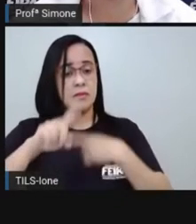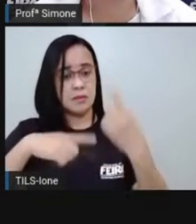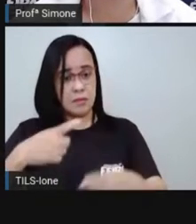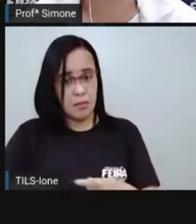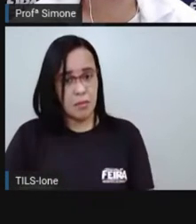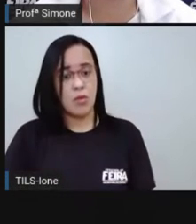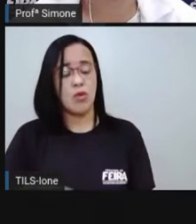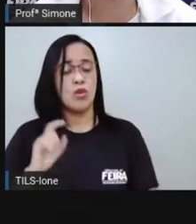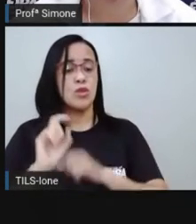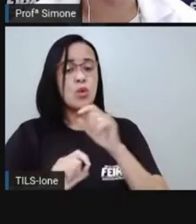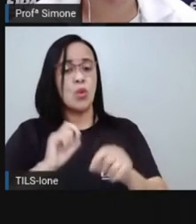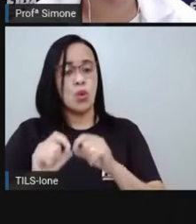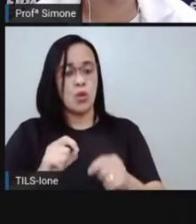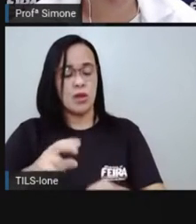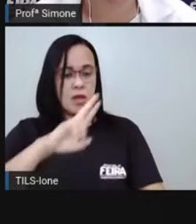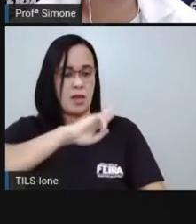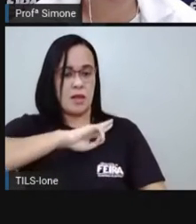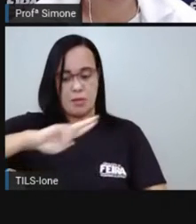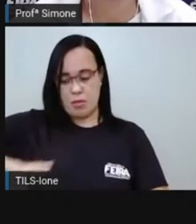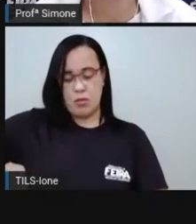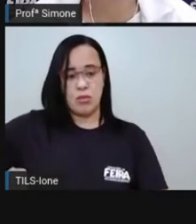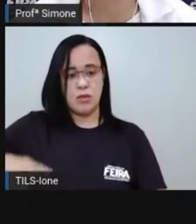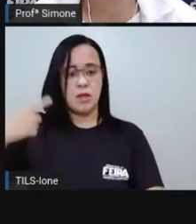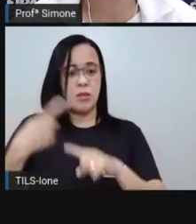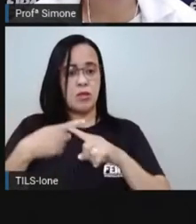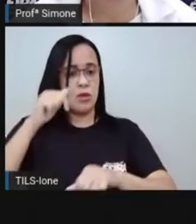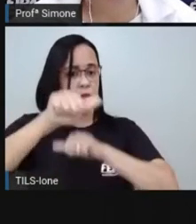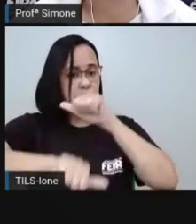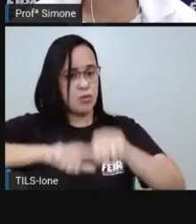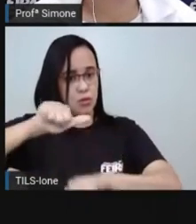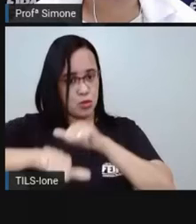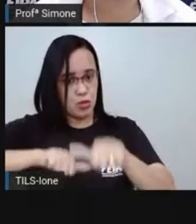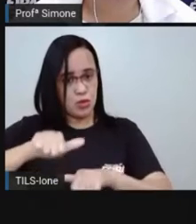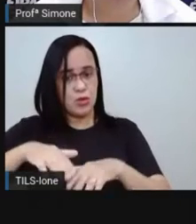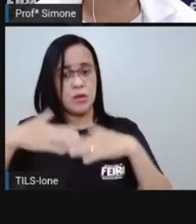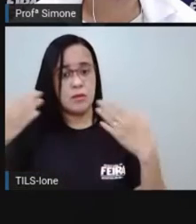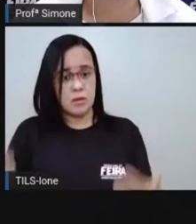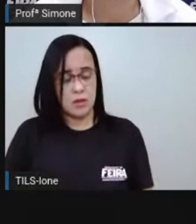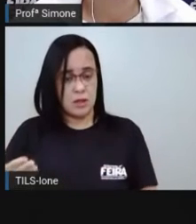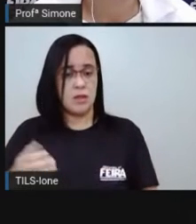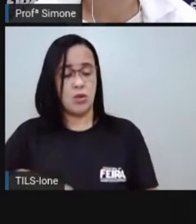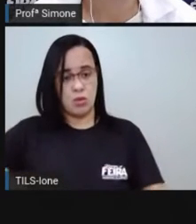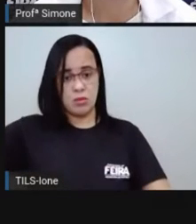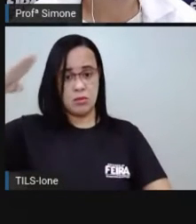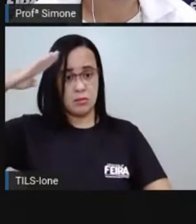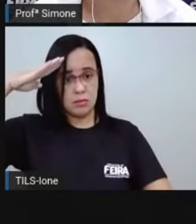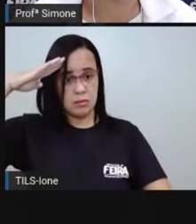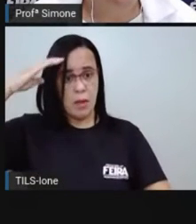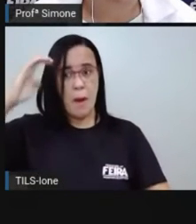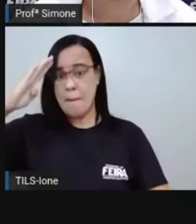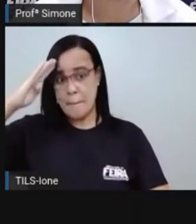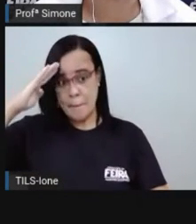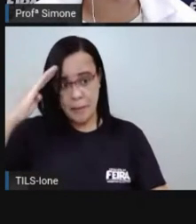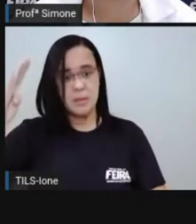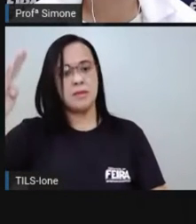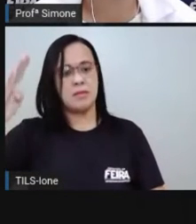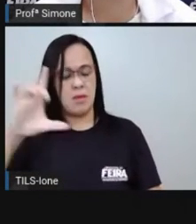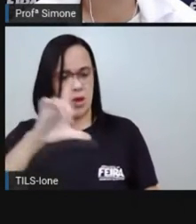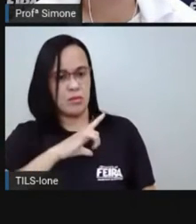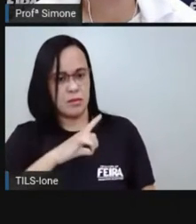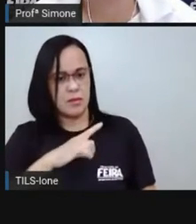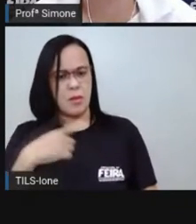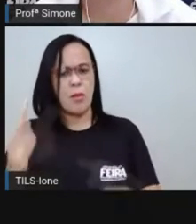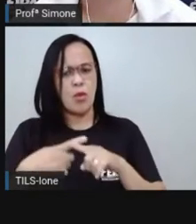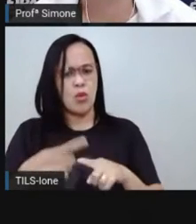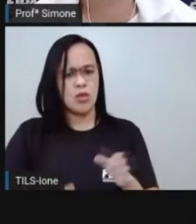do Exército foi tão importante que o primeiro presidente do Brasil foi um marachal, o